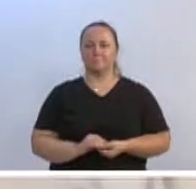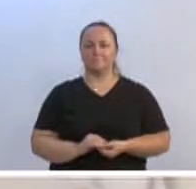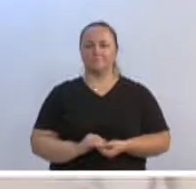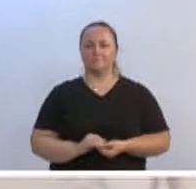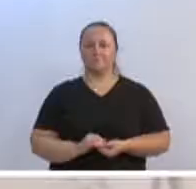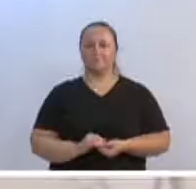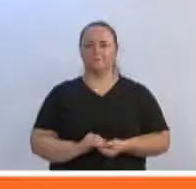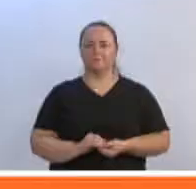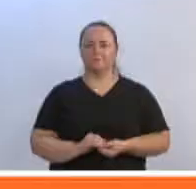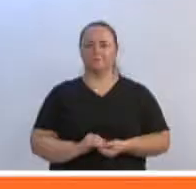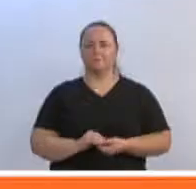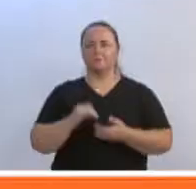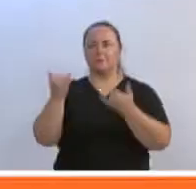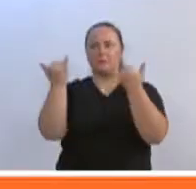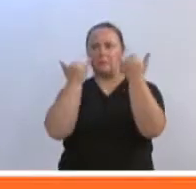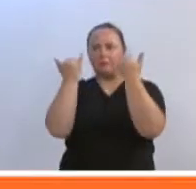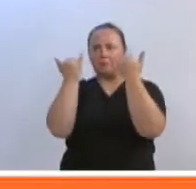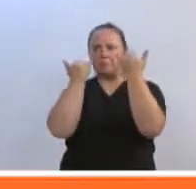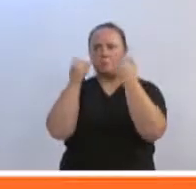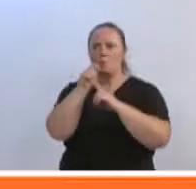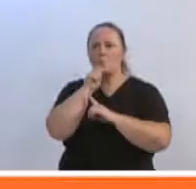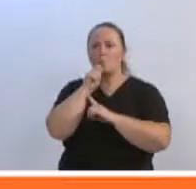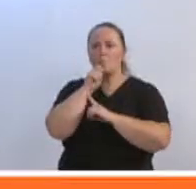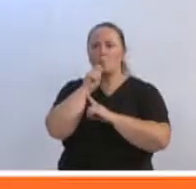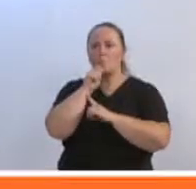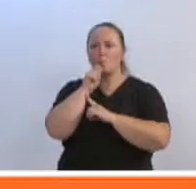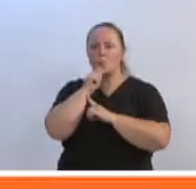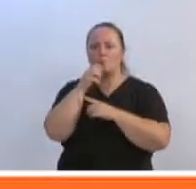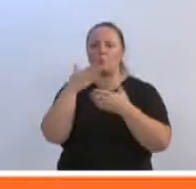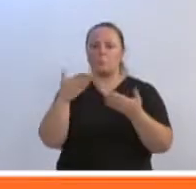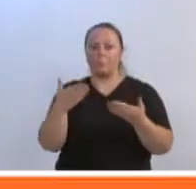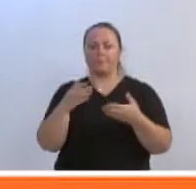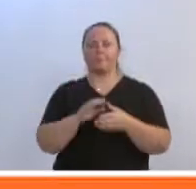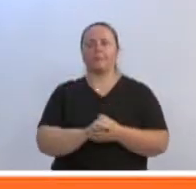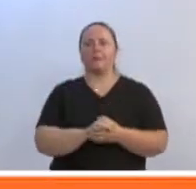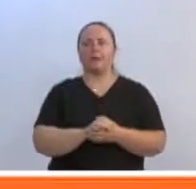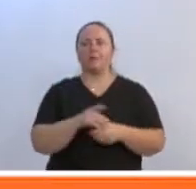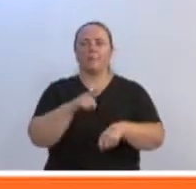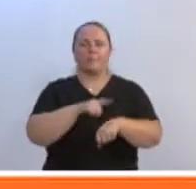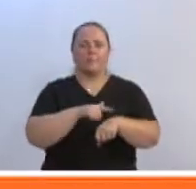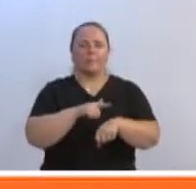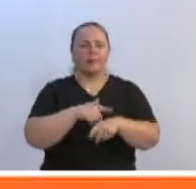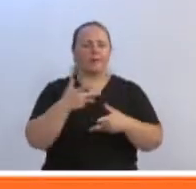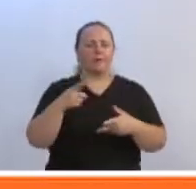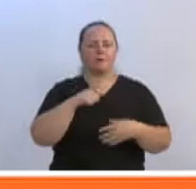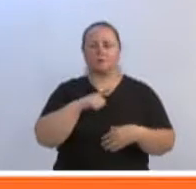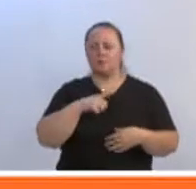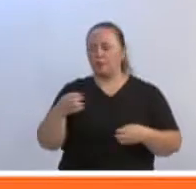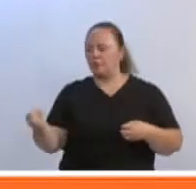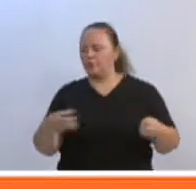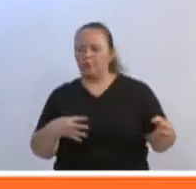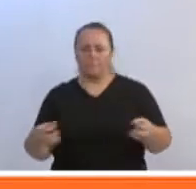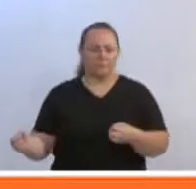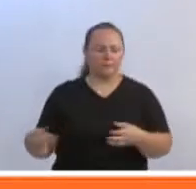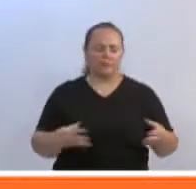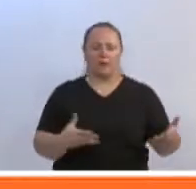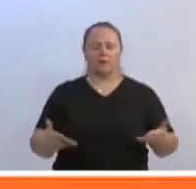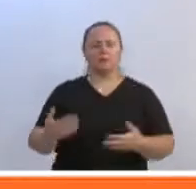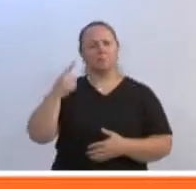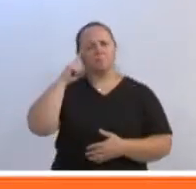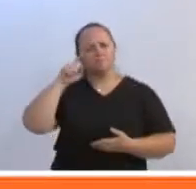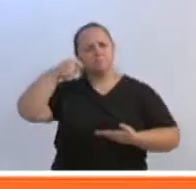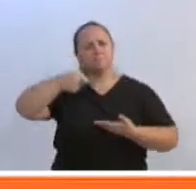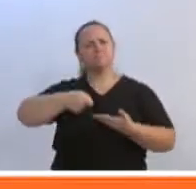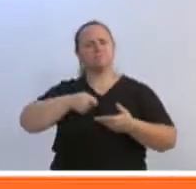Pela falta de informação, por tudo que vinha a aparecer, tipo, naquele momento, a cada dia era uma novidade, que a gente decidiu